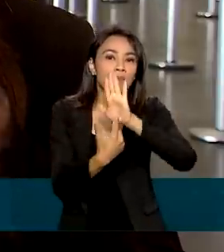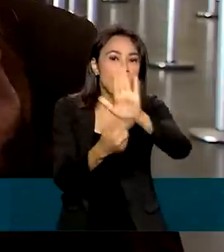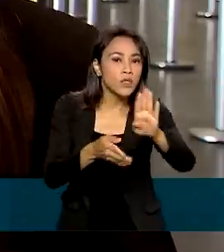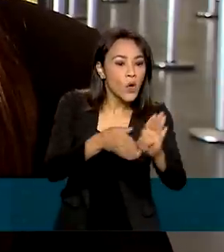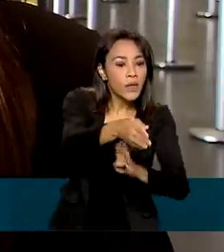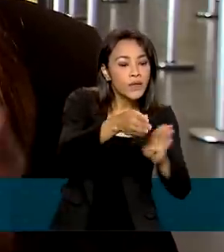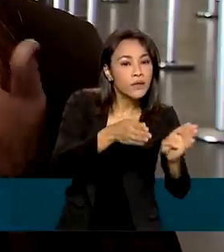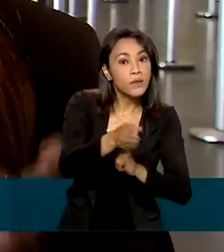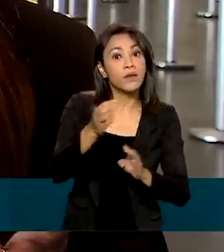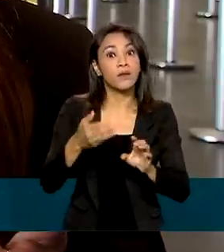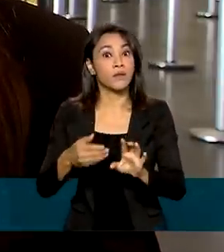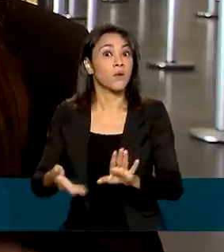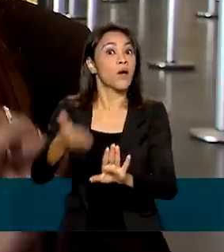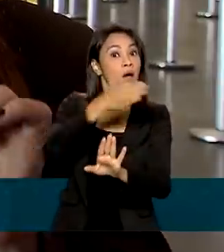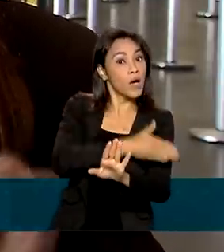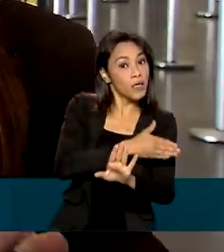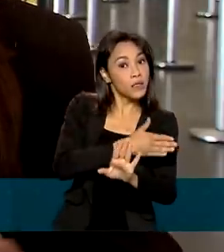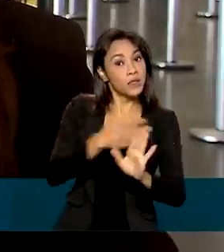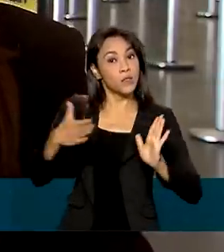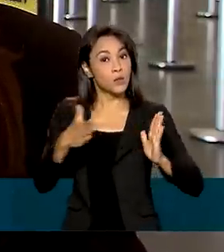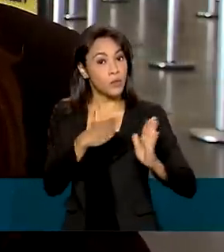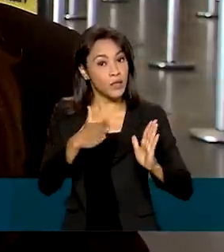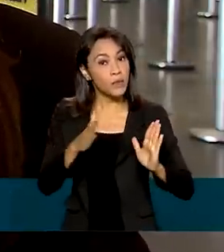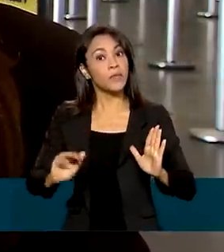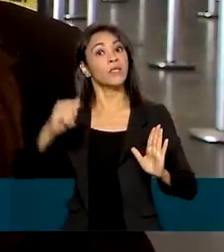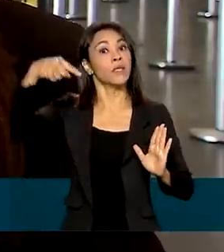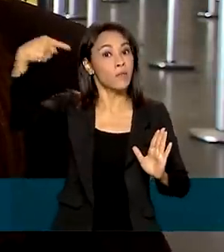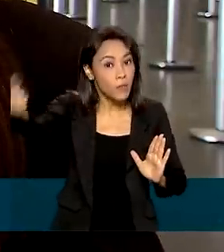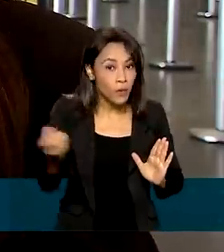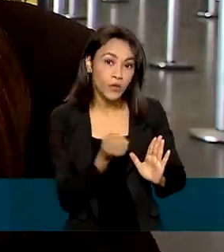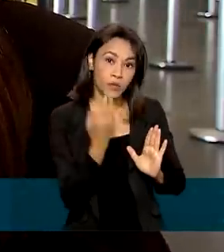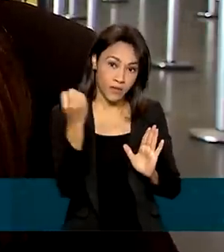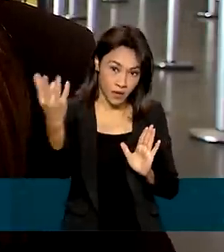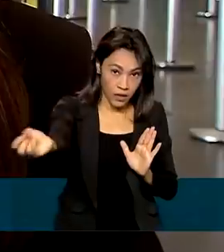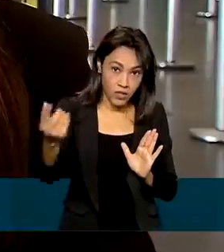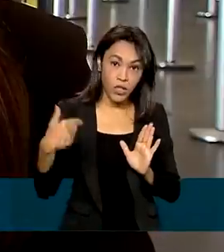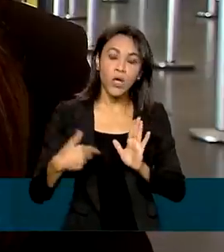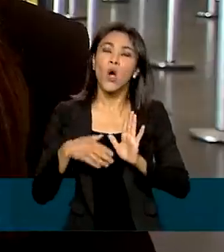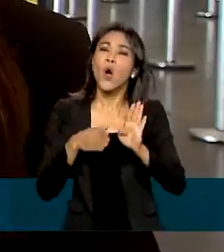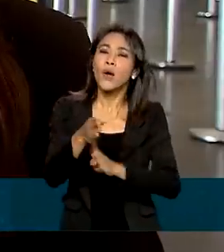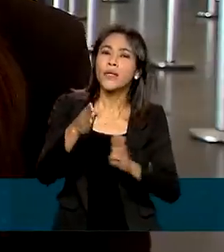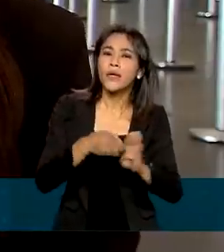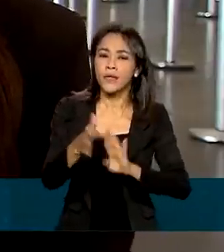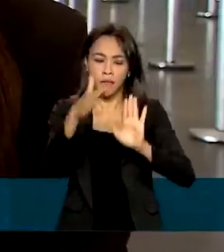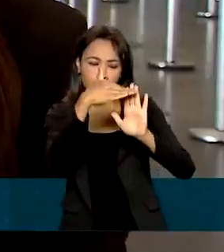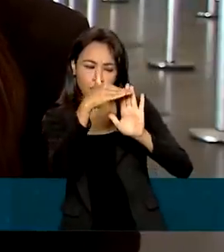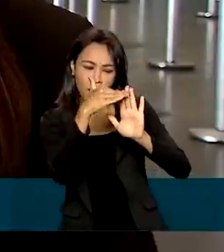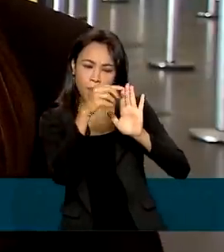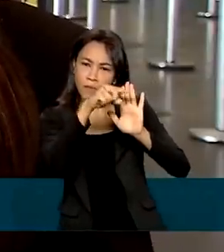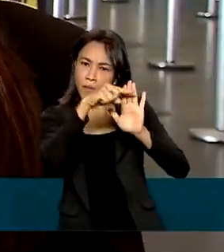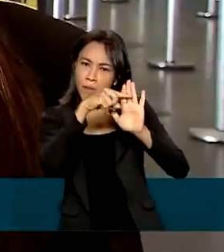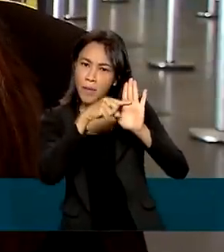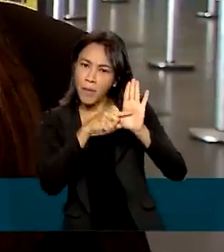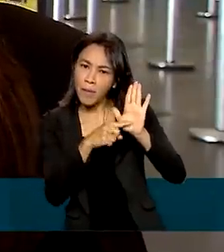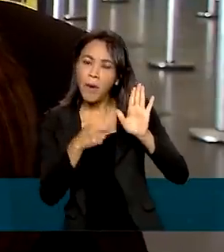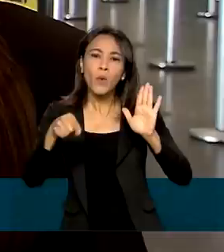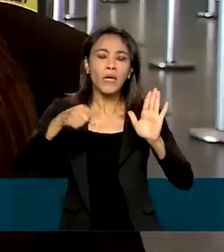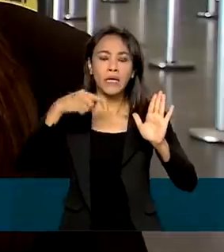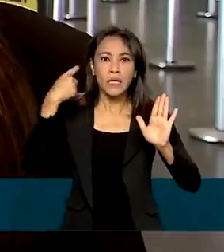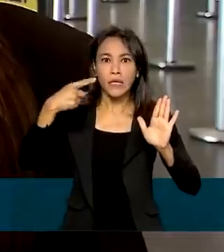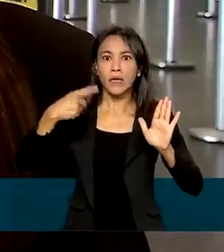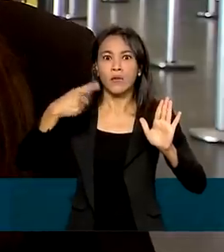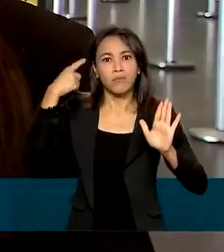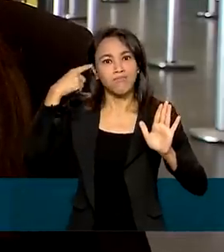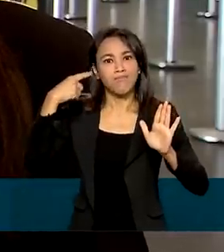para o antes, durante e depois de uma viagem. Ele orienta, por exemplo, a resolver um dos maiores pesadelos do